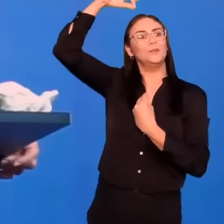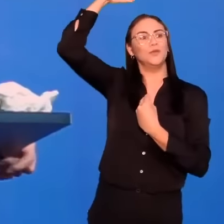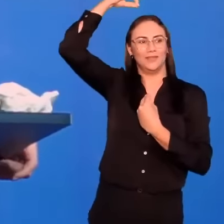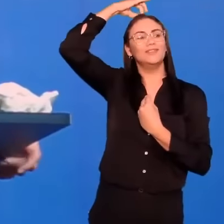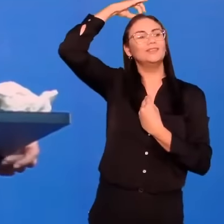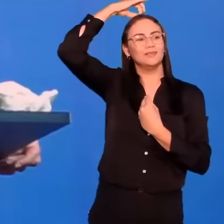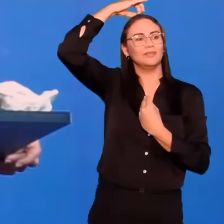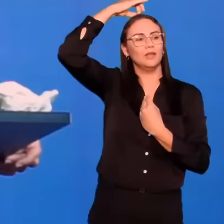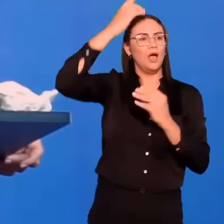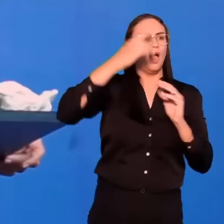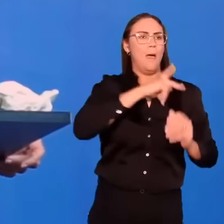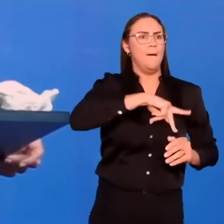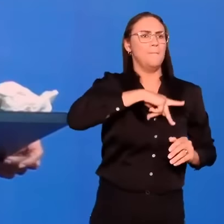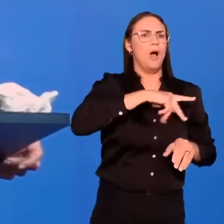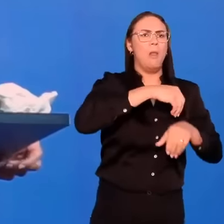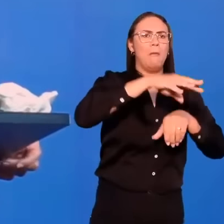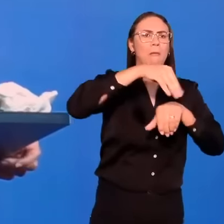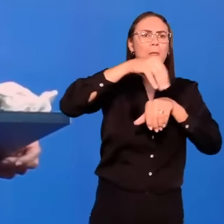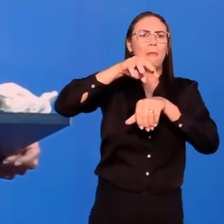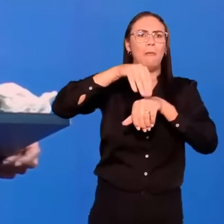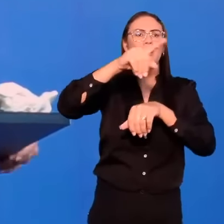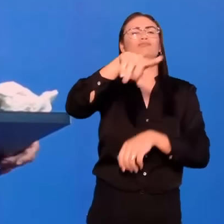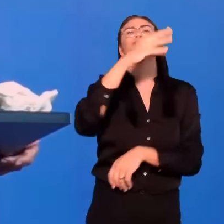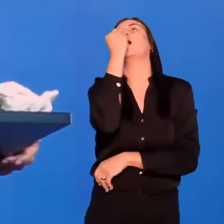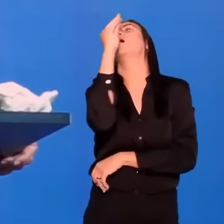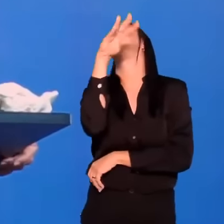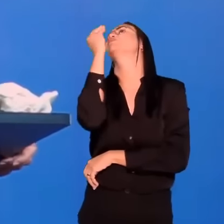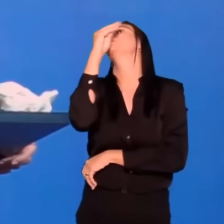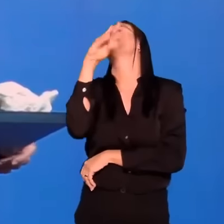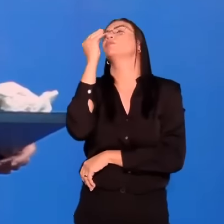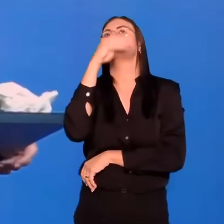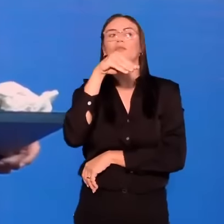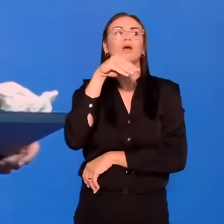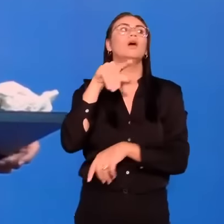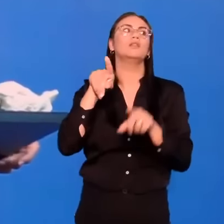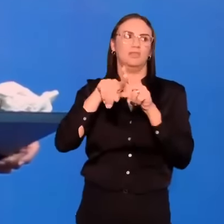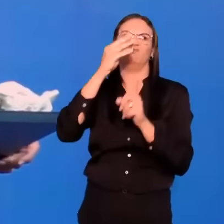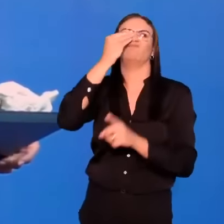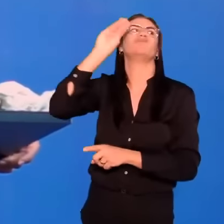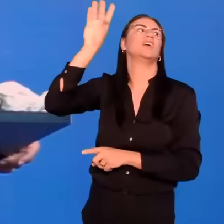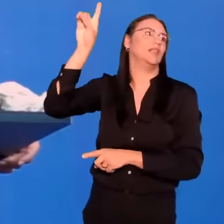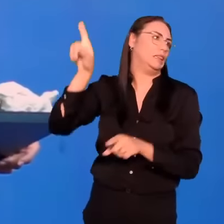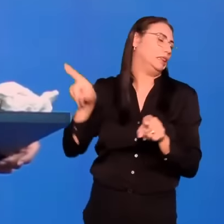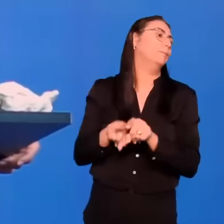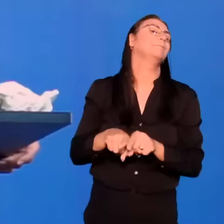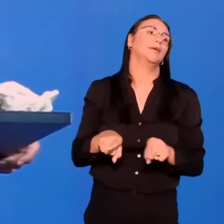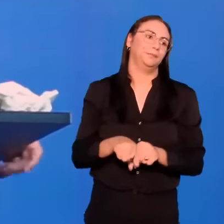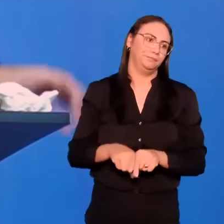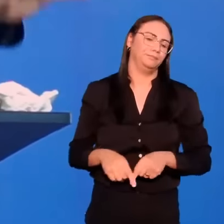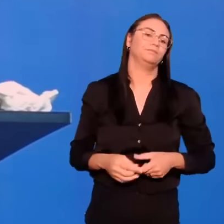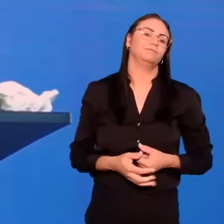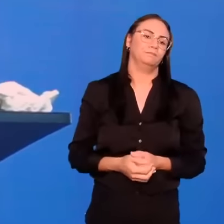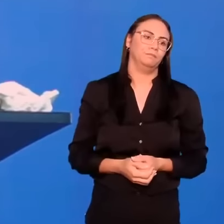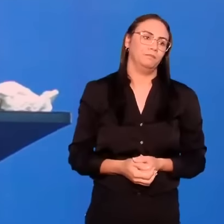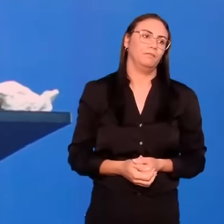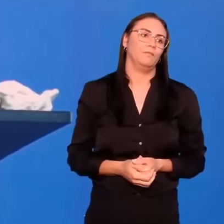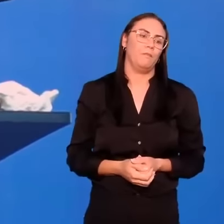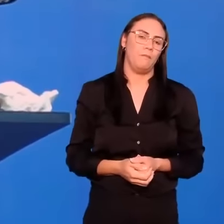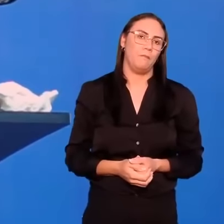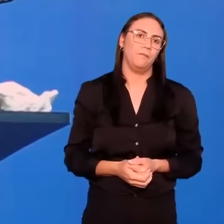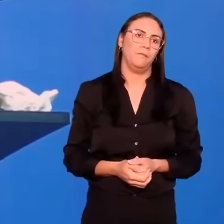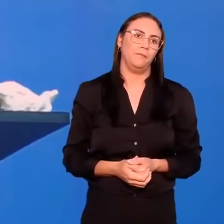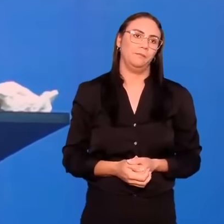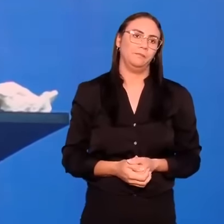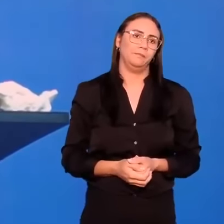Olha que grave isso, meus irmãos. Quem ignorar essa ordem de ser santo. Quem rejeitar essa